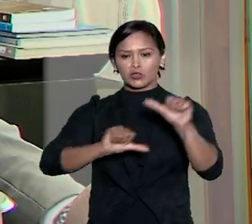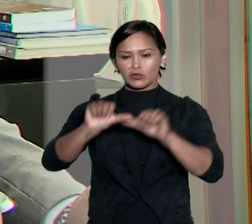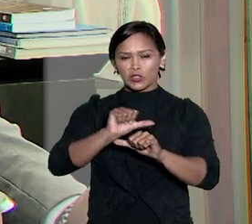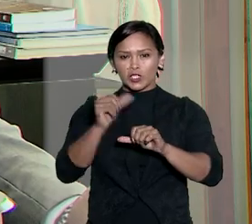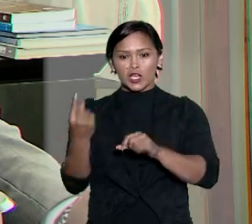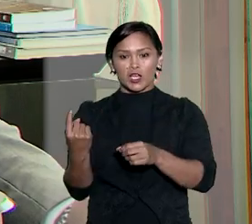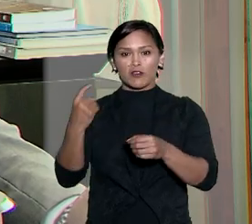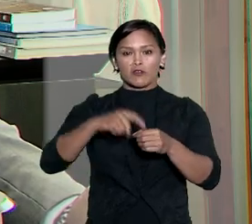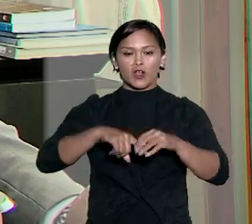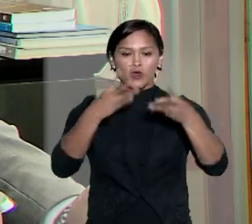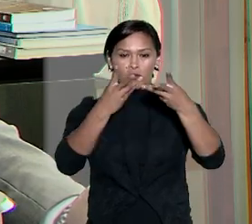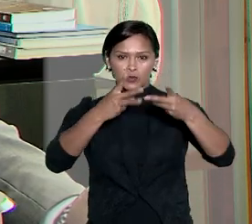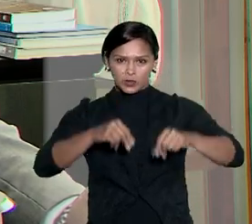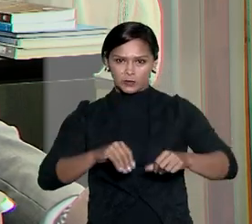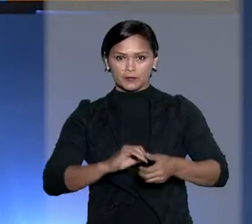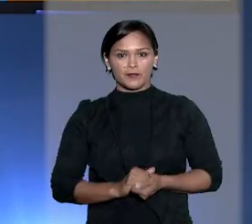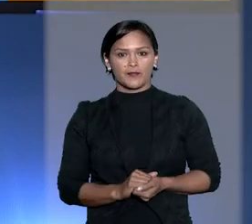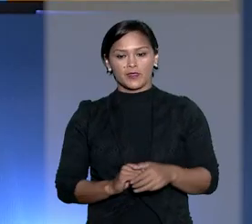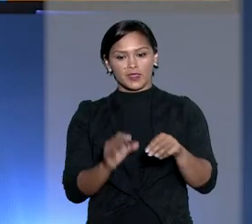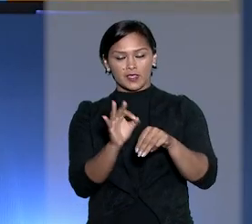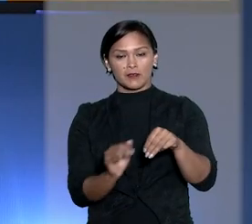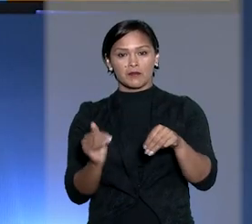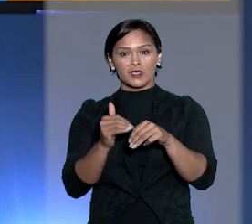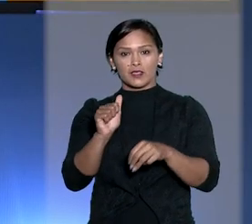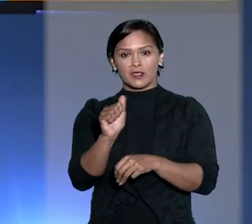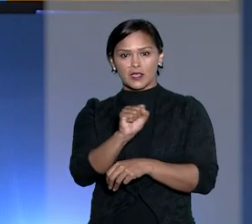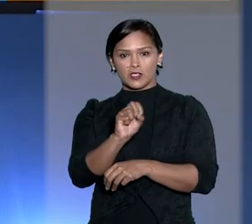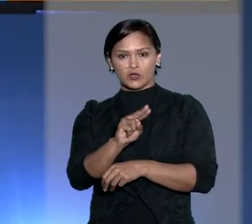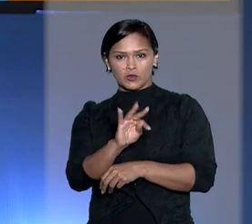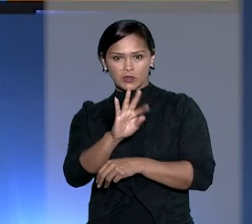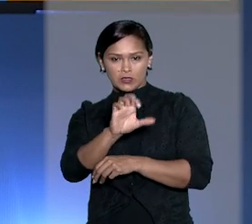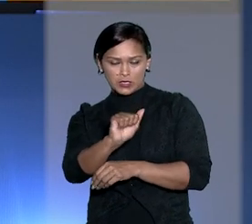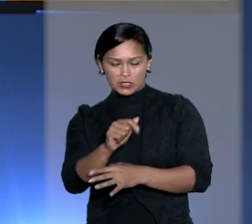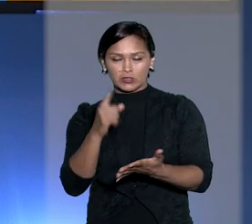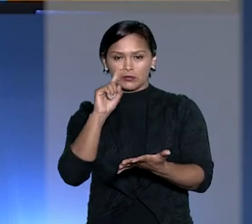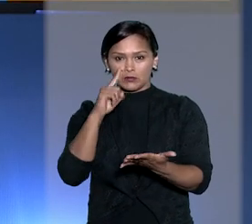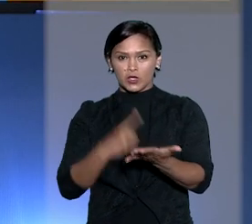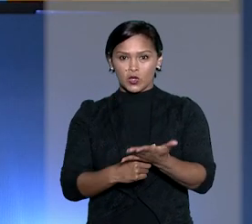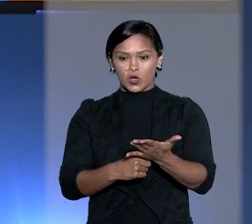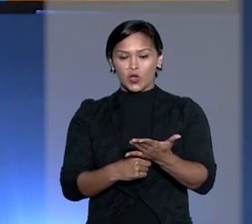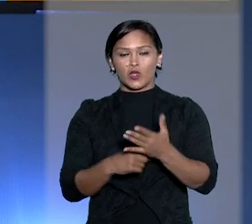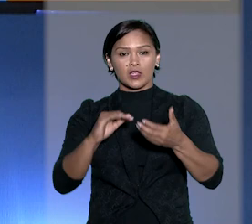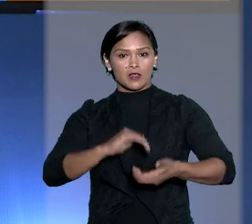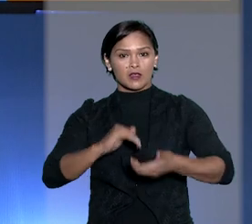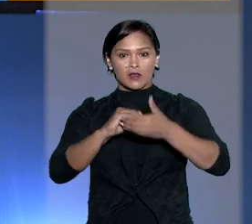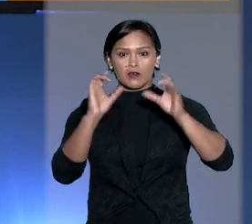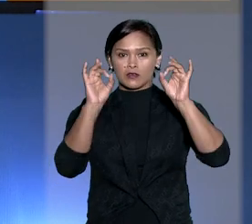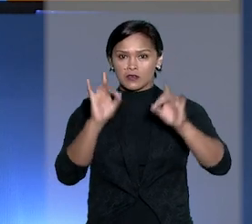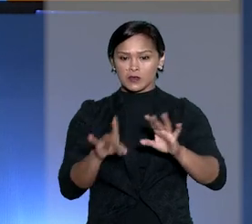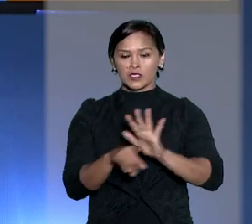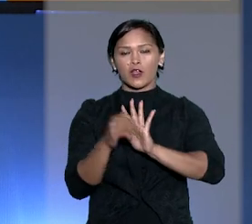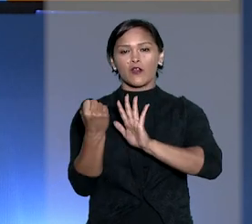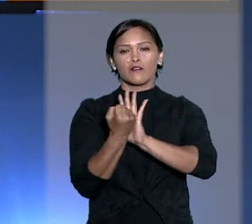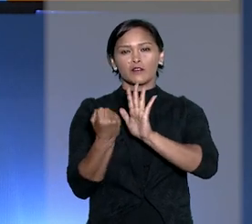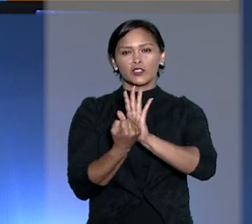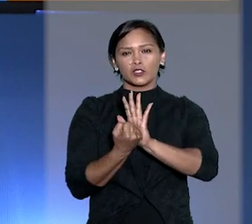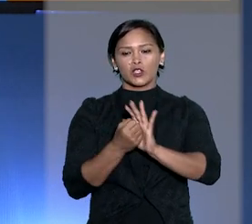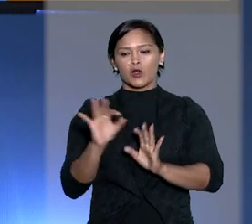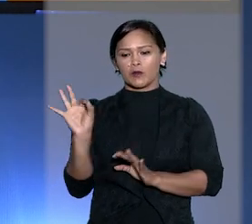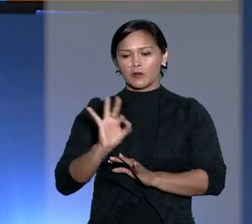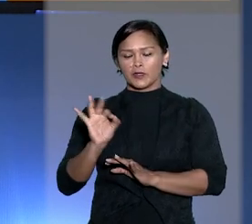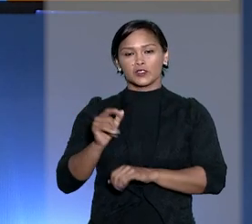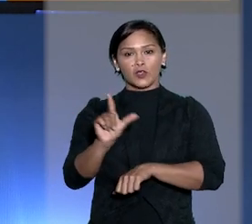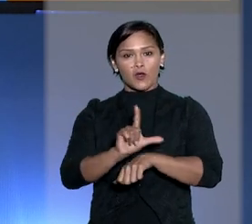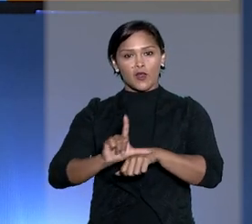tornar irreversível o prejuízo. E a ministra Suzete Magalhães aplicou decisão da Corte Especial e fixou no